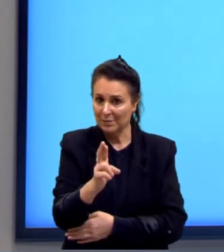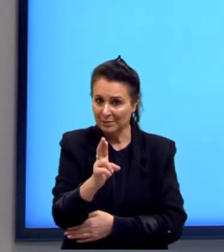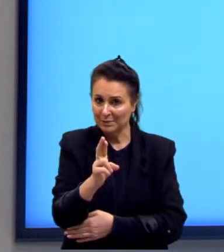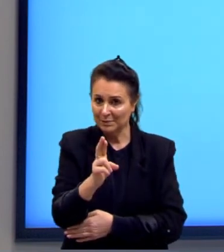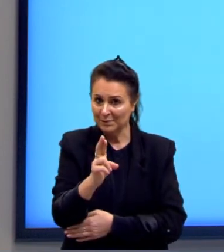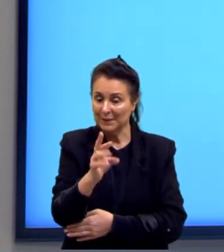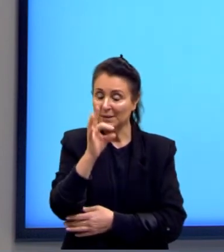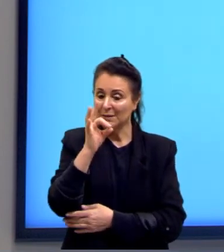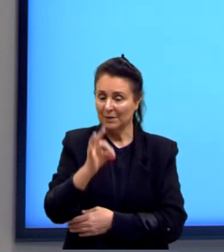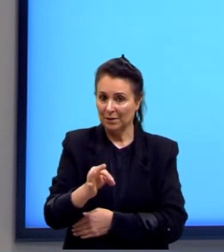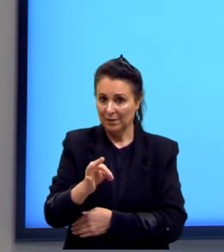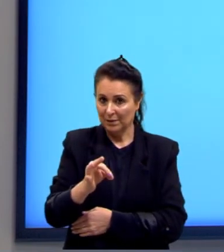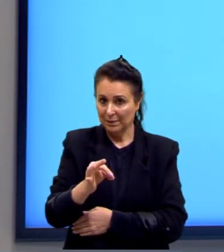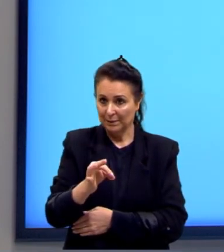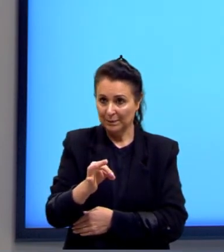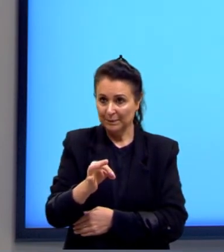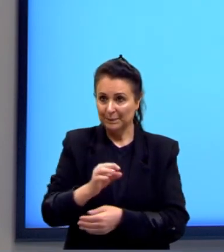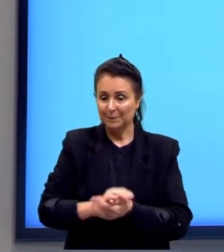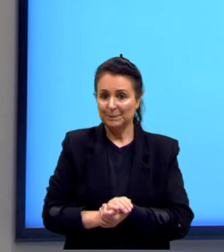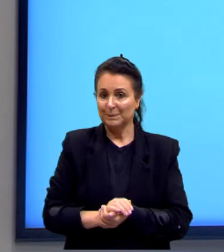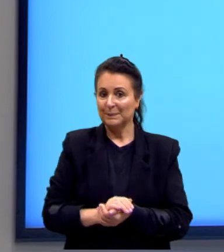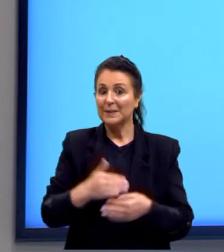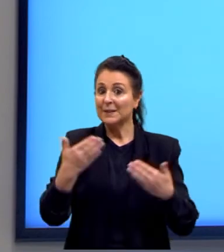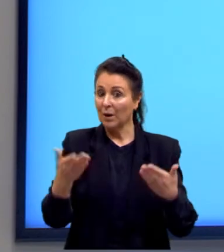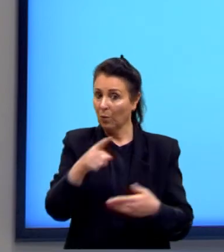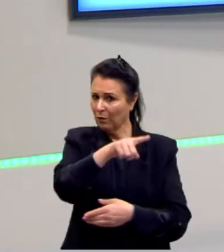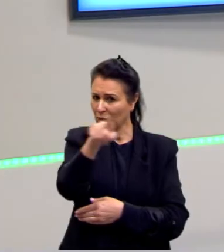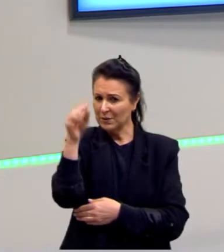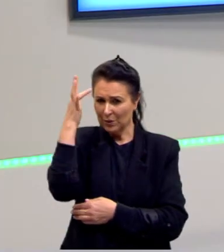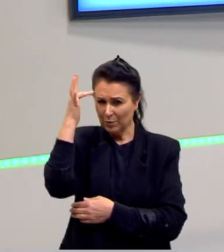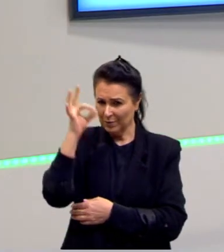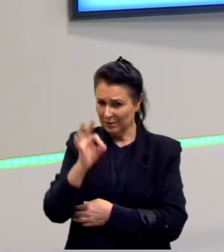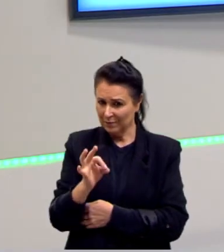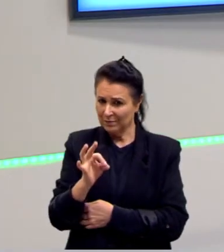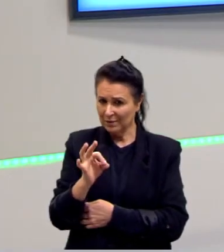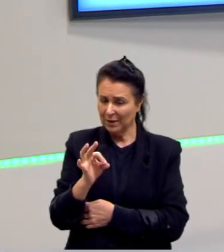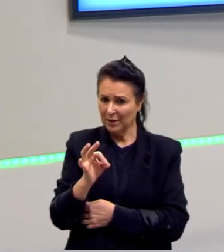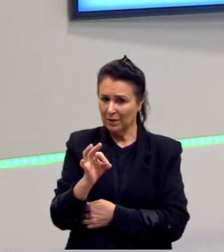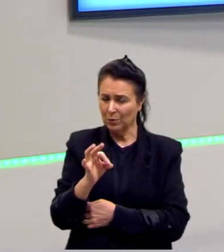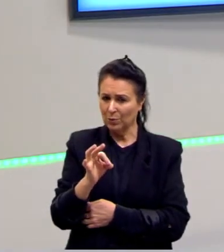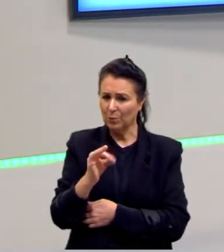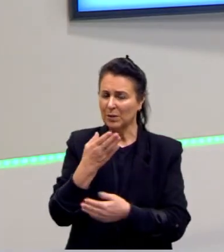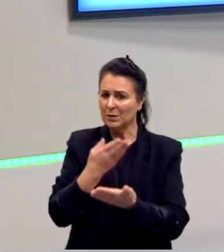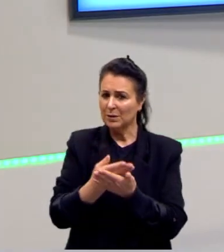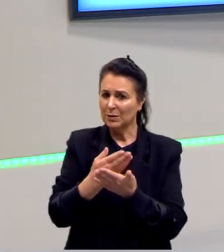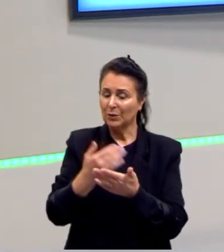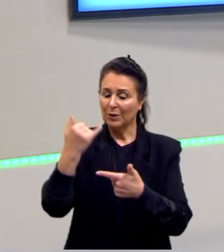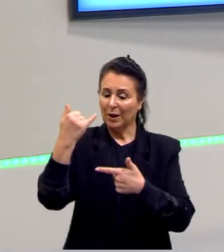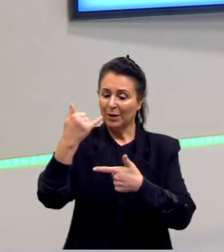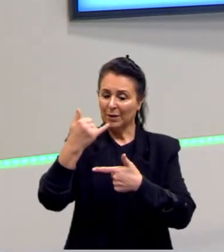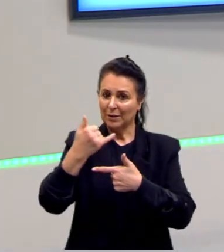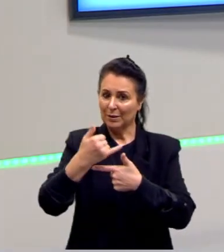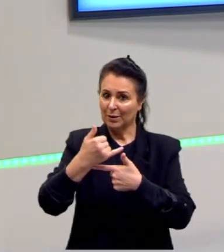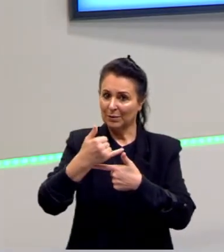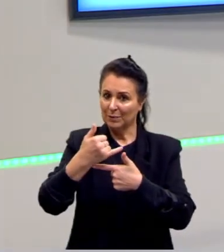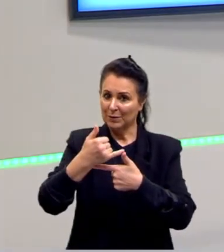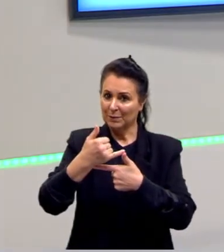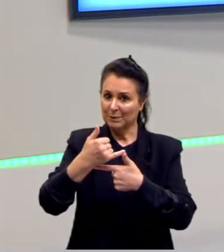correto. Então, gente, vocês compreenderam essa área do estudo da trigonometria?